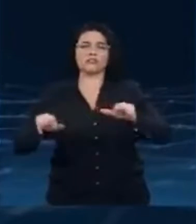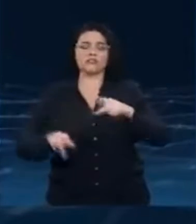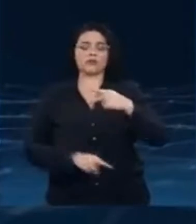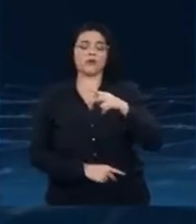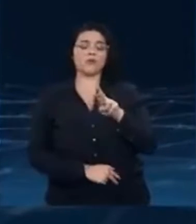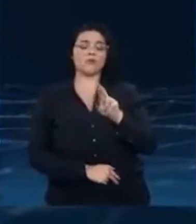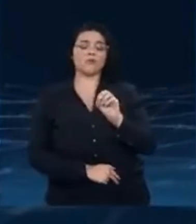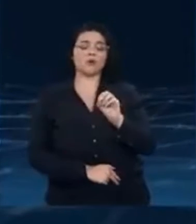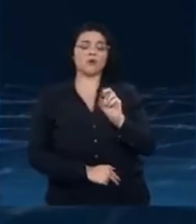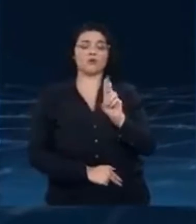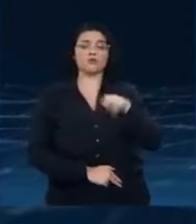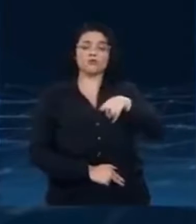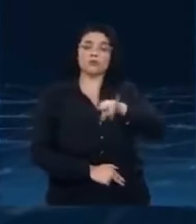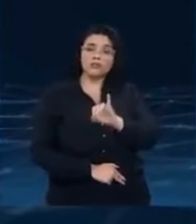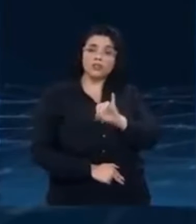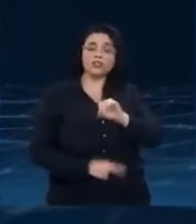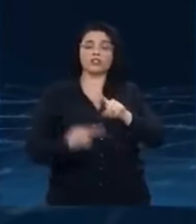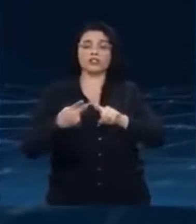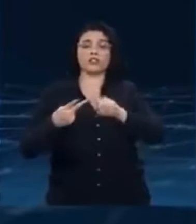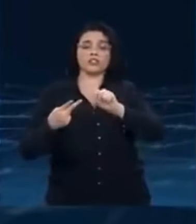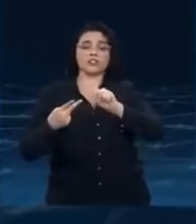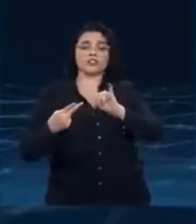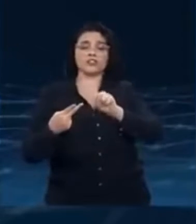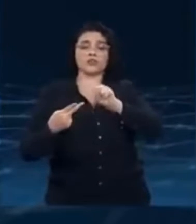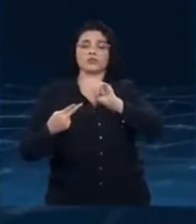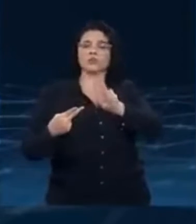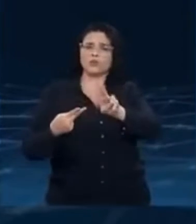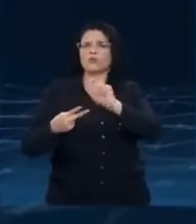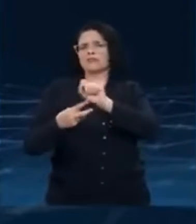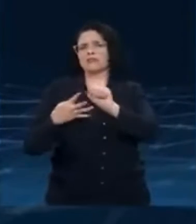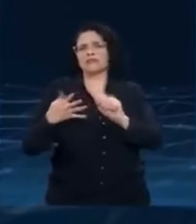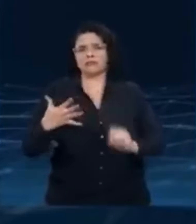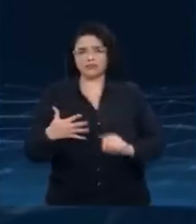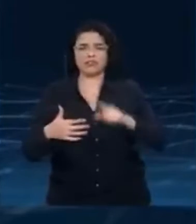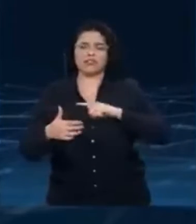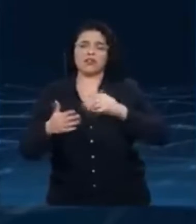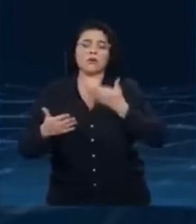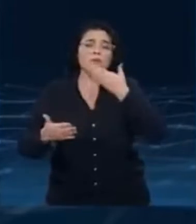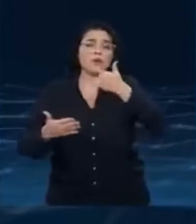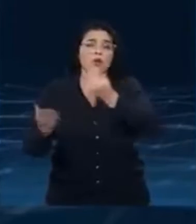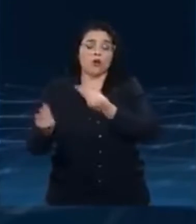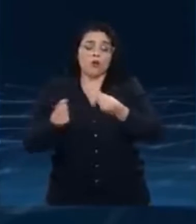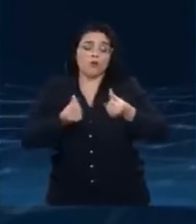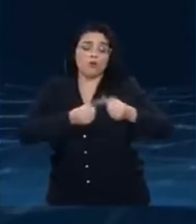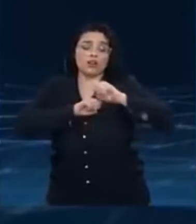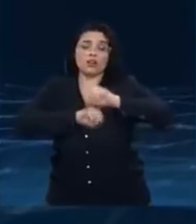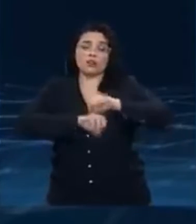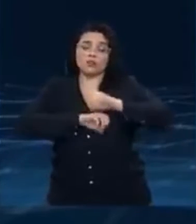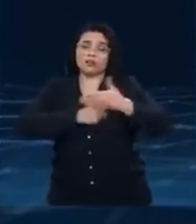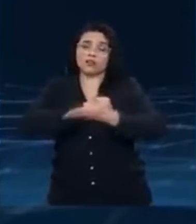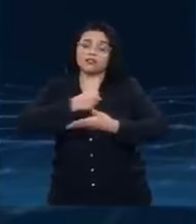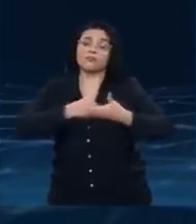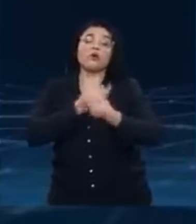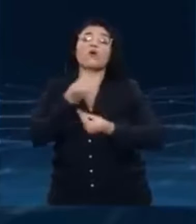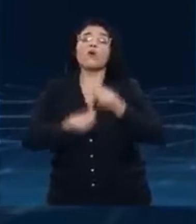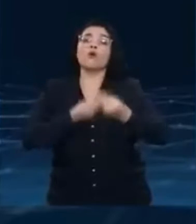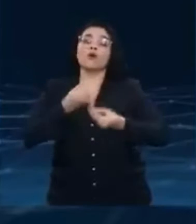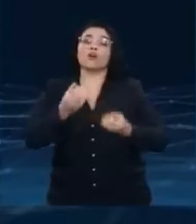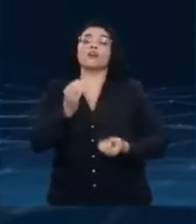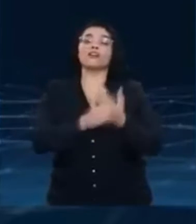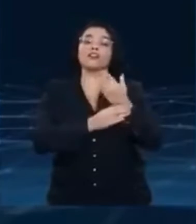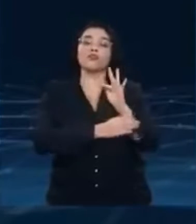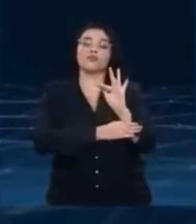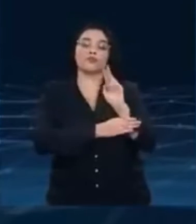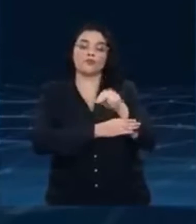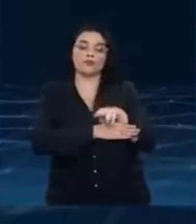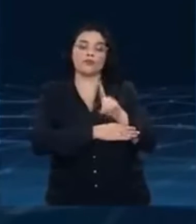ProUni, o Sisu, o Fiesa Enfiador. Melhoramos a qualidade da educação básica como nunca por meio da criação do Fundeb